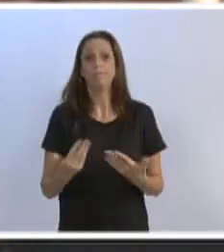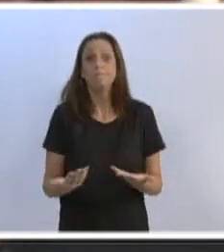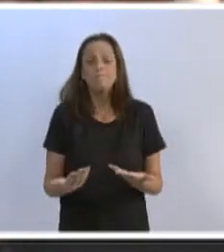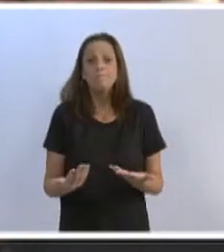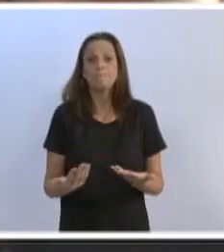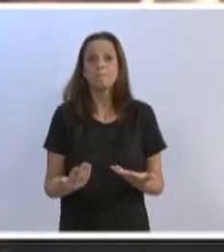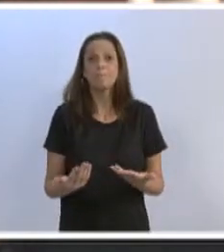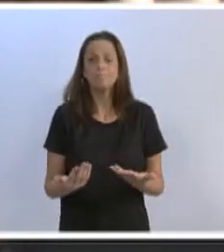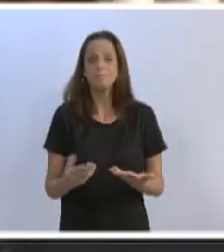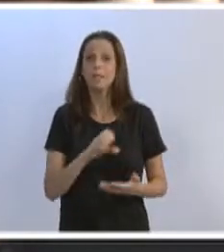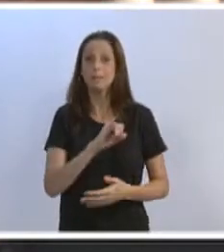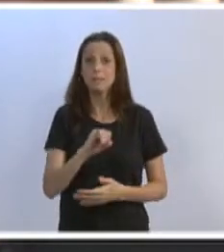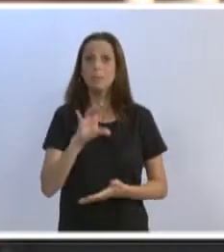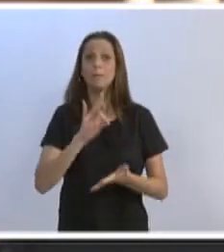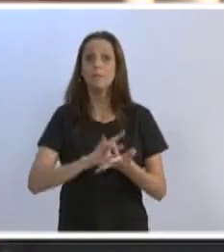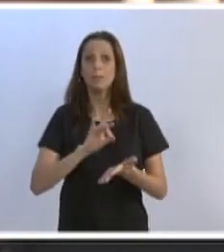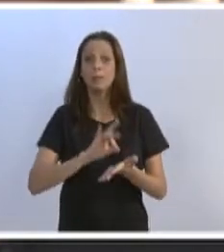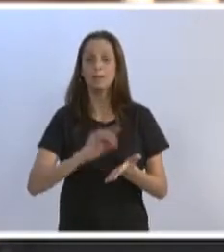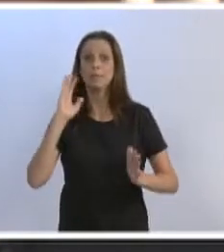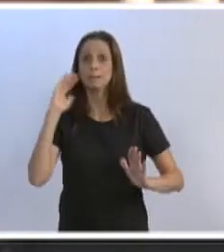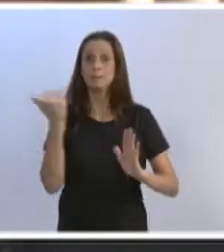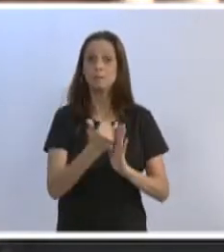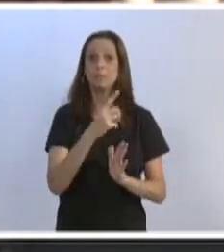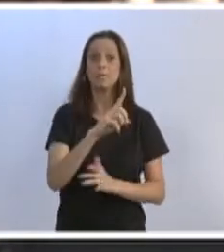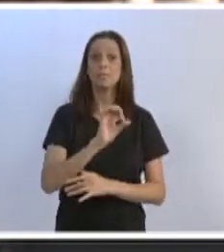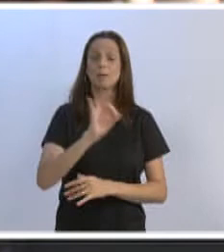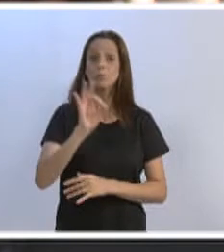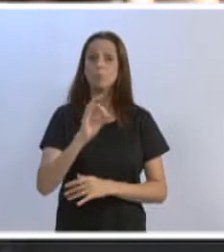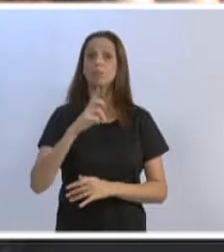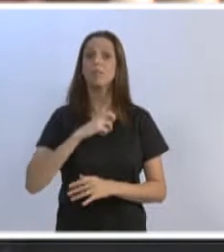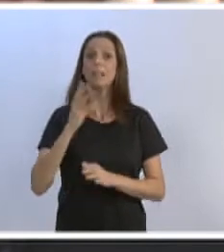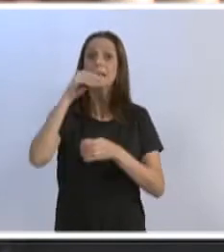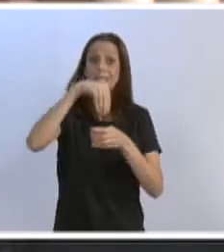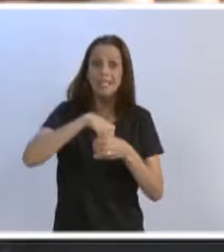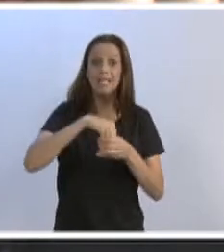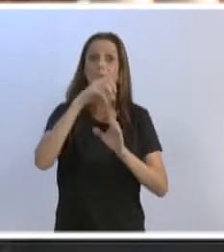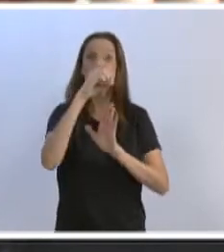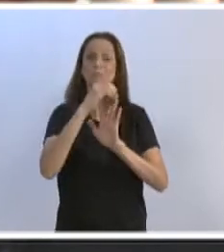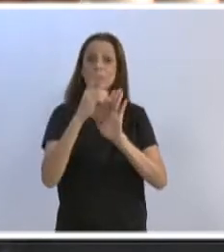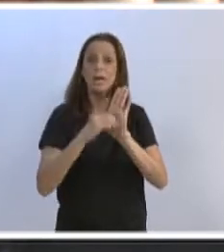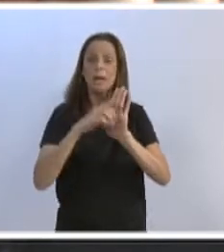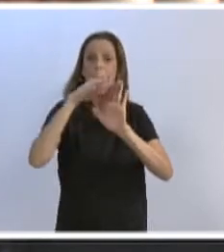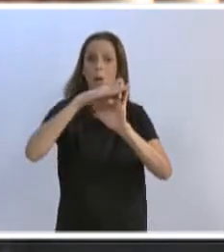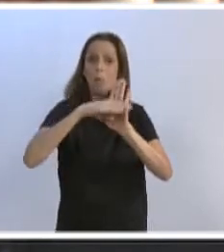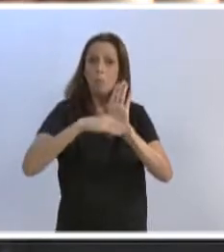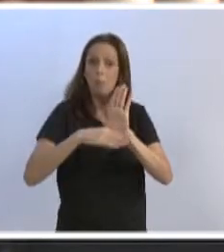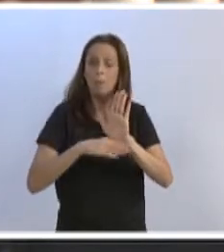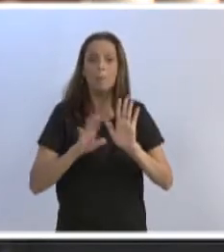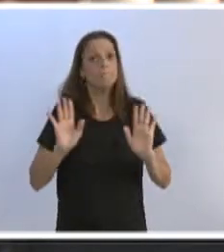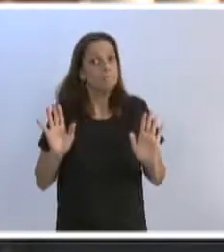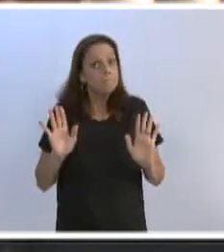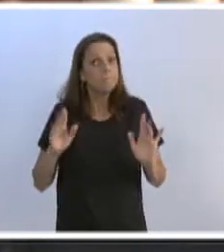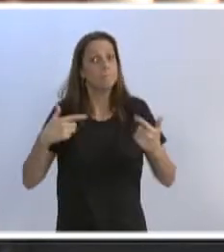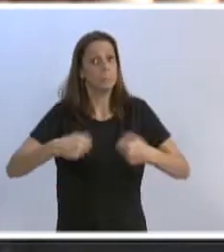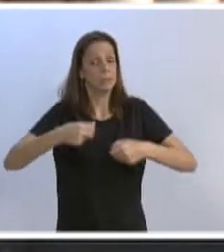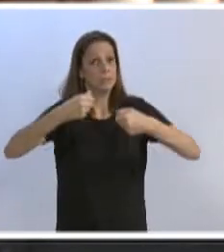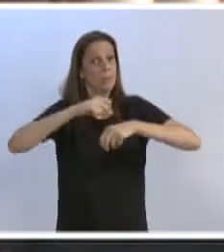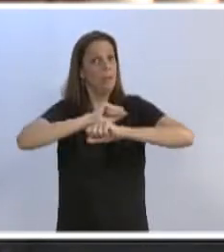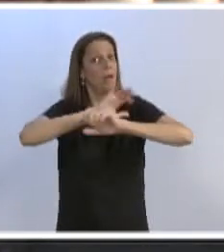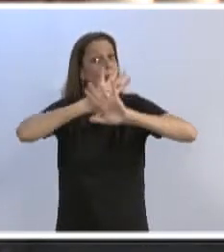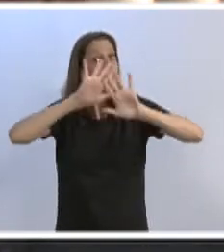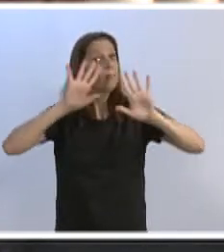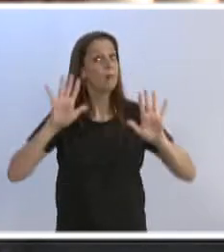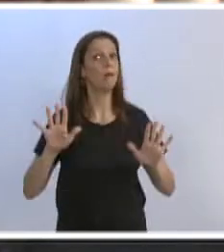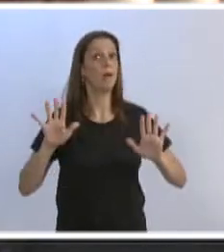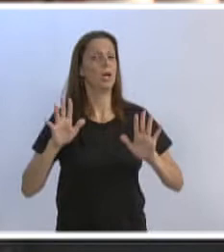for para cumprir 100% ou integralmente tudo aquilo que está lá previsto. Pelo menos se for para cumprir 100% do que está lá previsto. Temos que ser bem claro, as